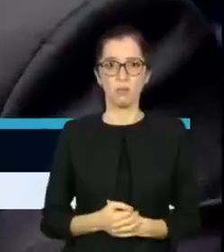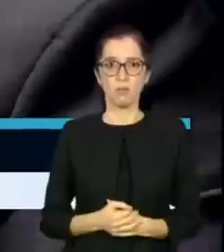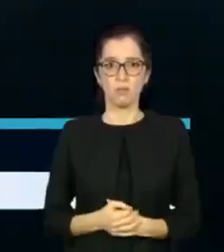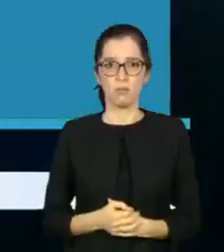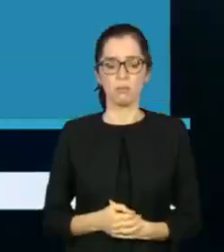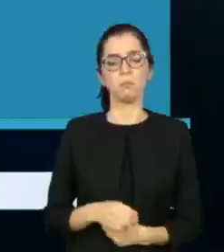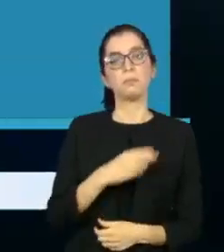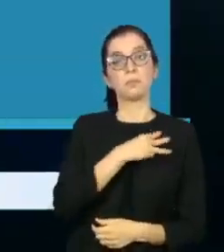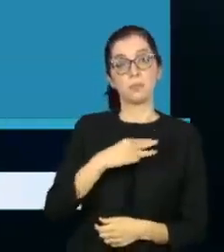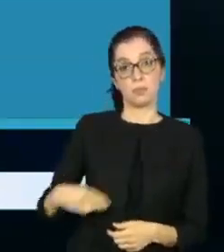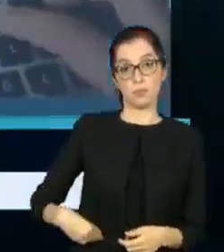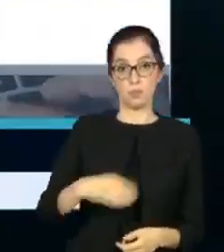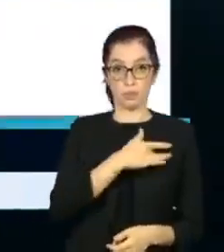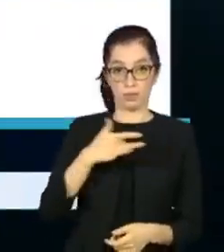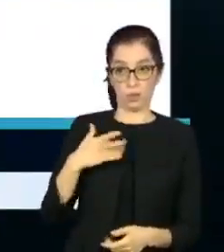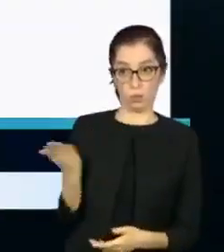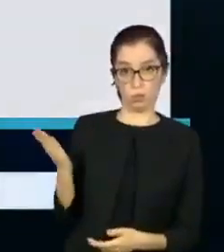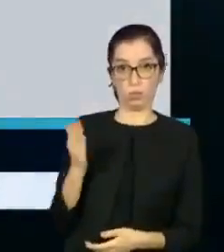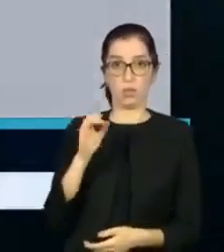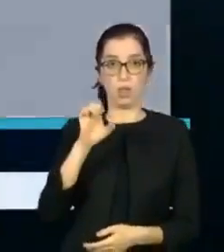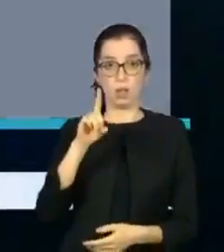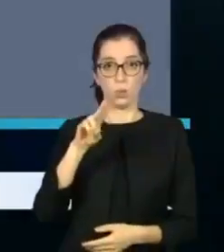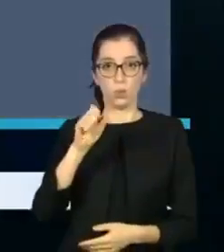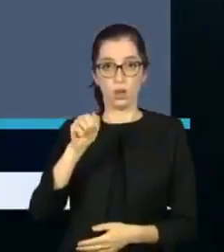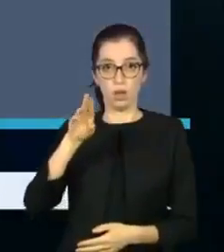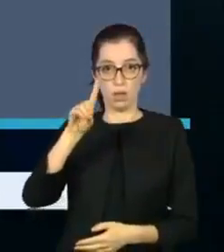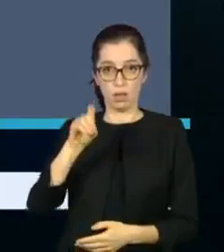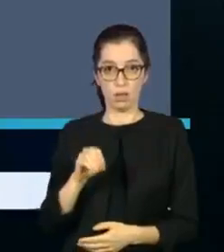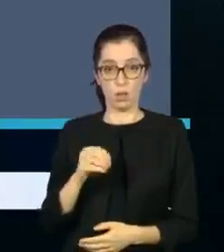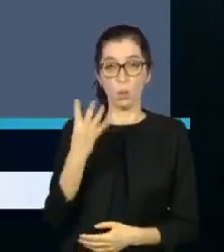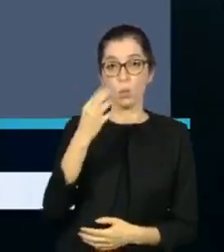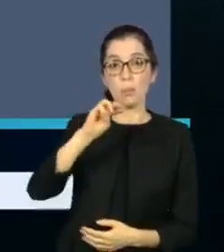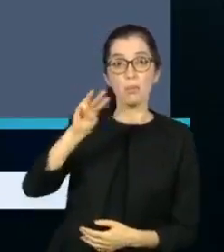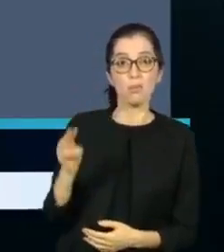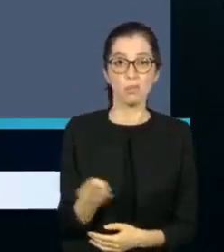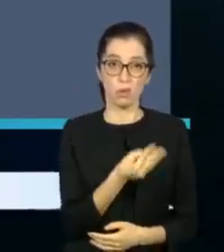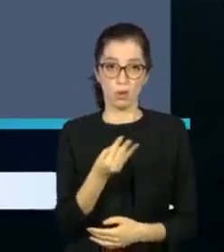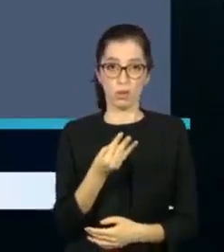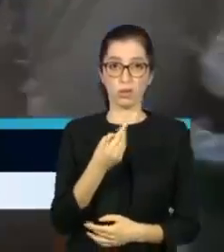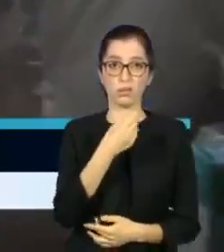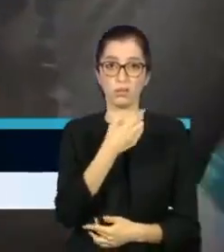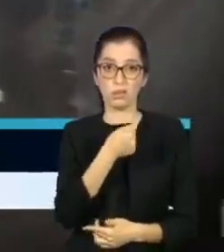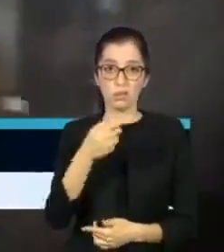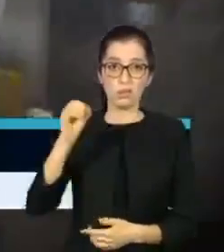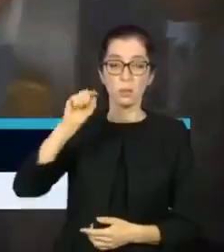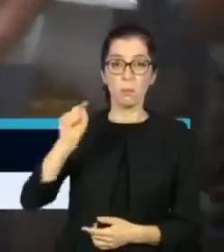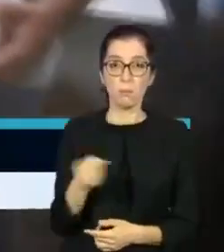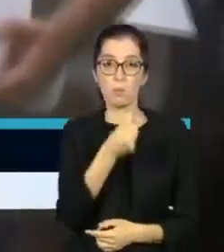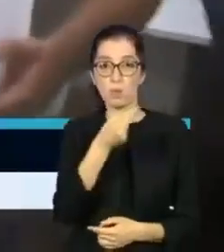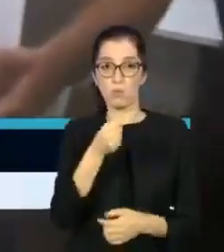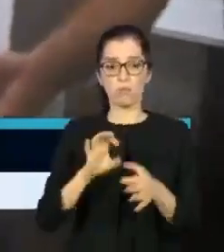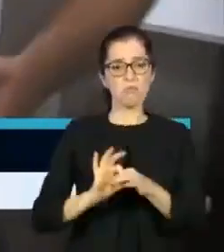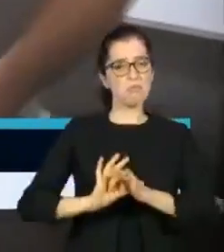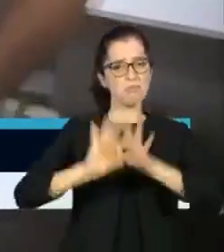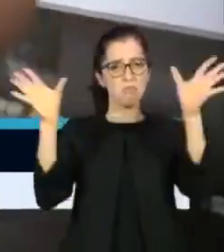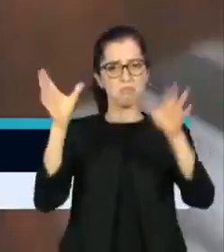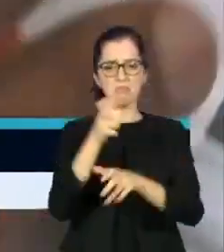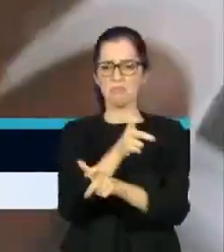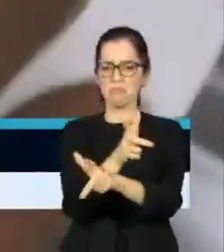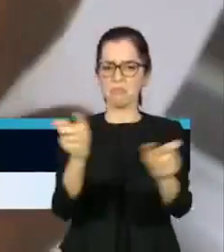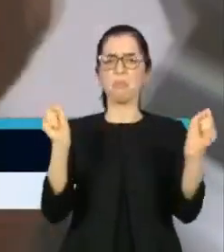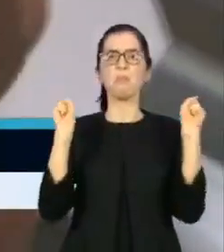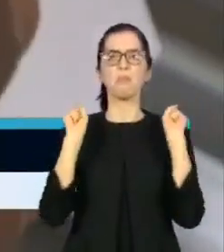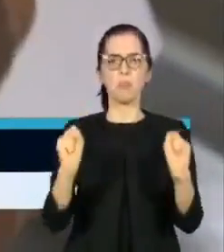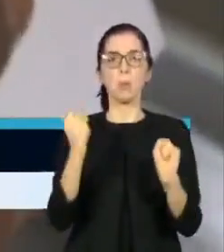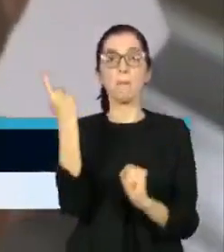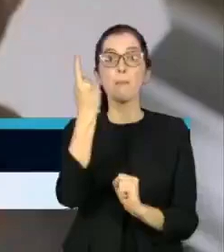a partir de agora todas as 4 milhões e 700 mil doses da vacina devem ser aplicadas, alterando a orientação inicial de reservar